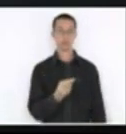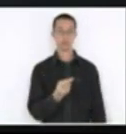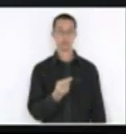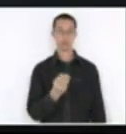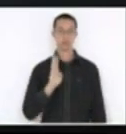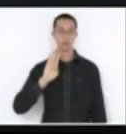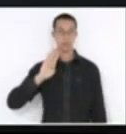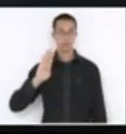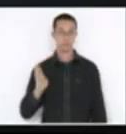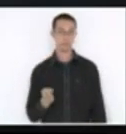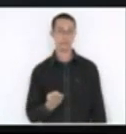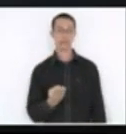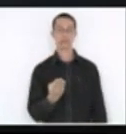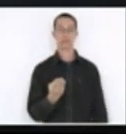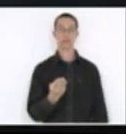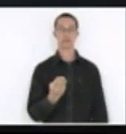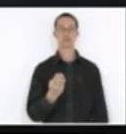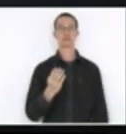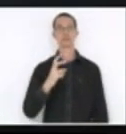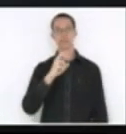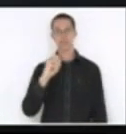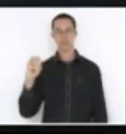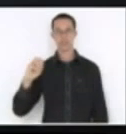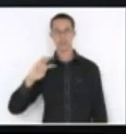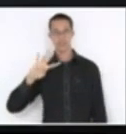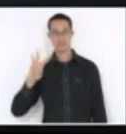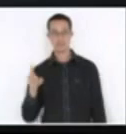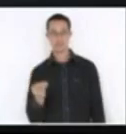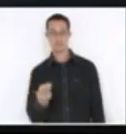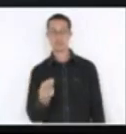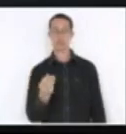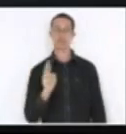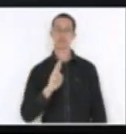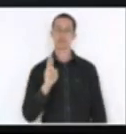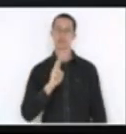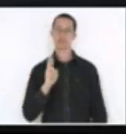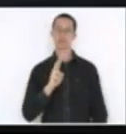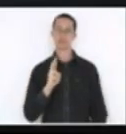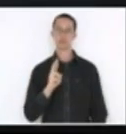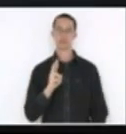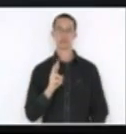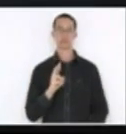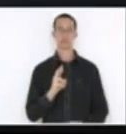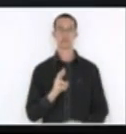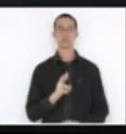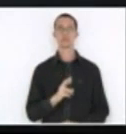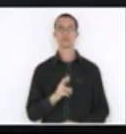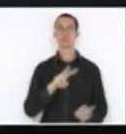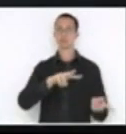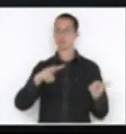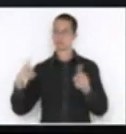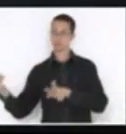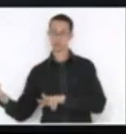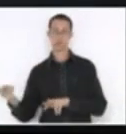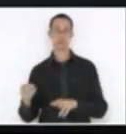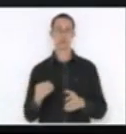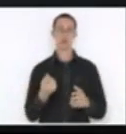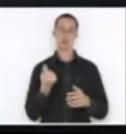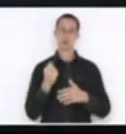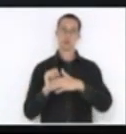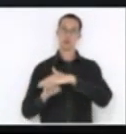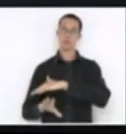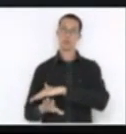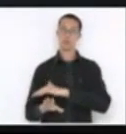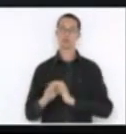e quinhentos milhões de reais para transferência ao Fundo Estadual de Apoio aos Municípios, o